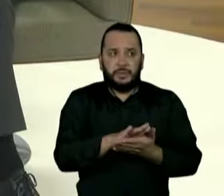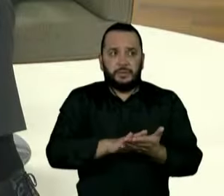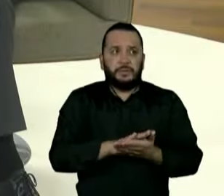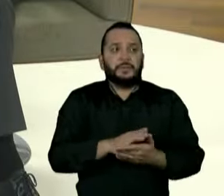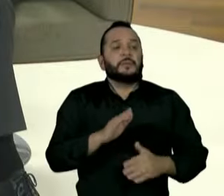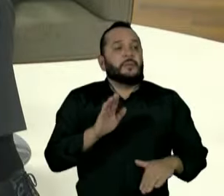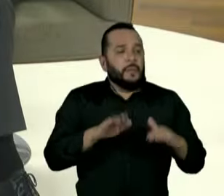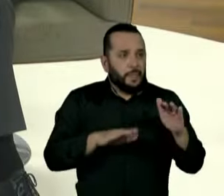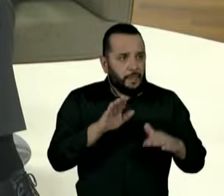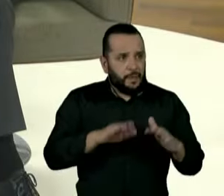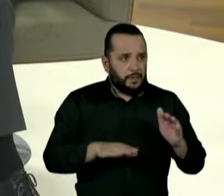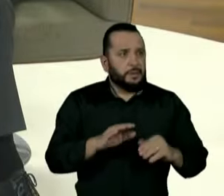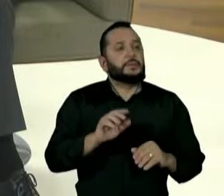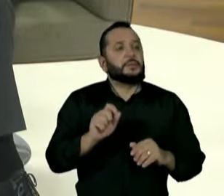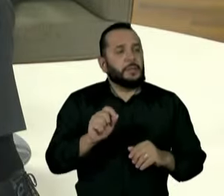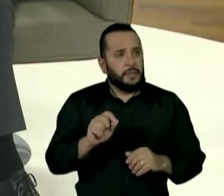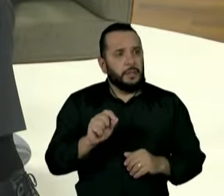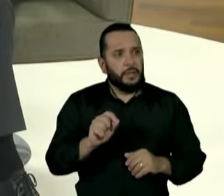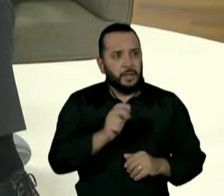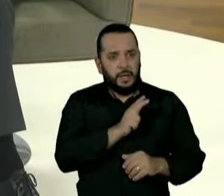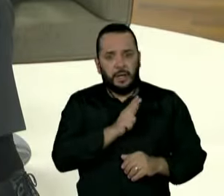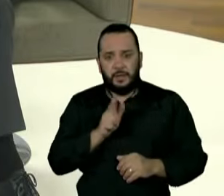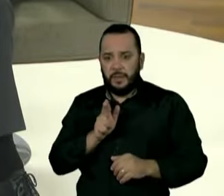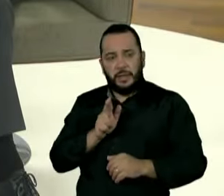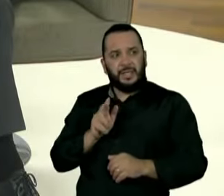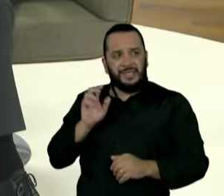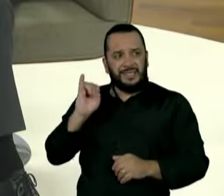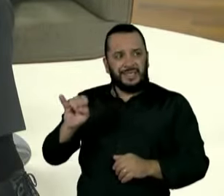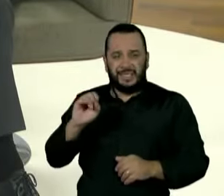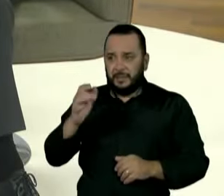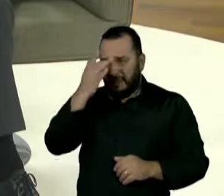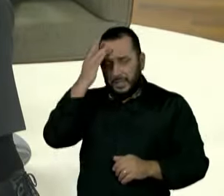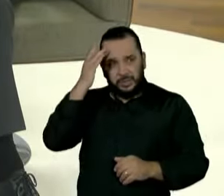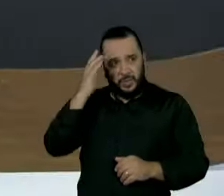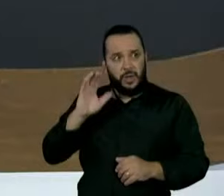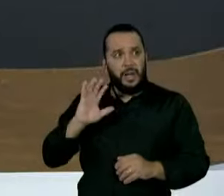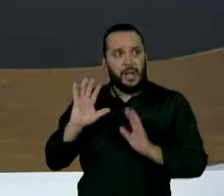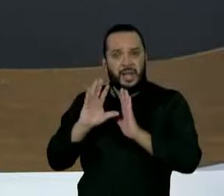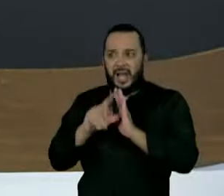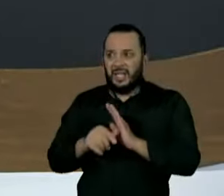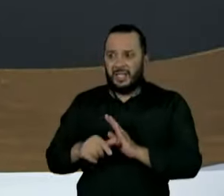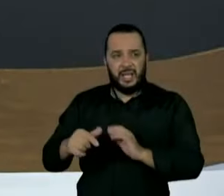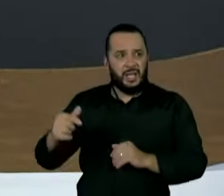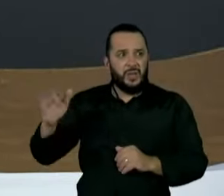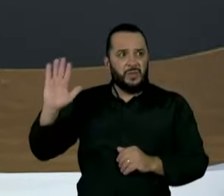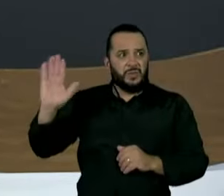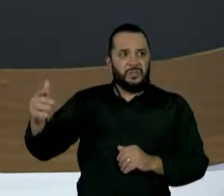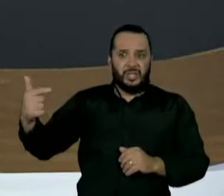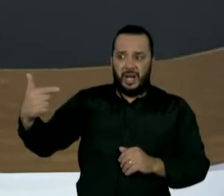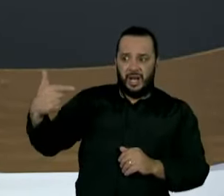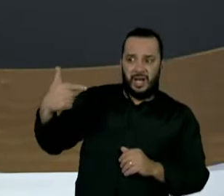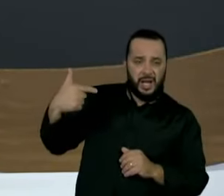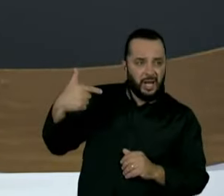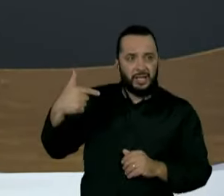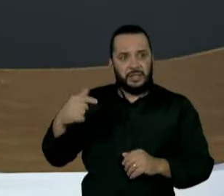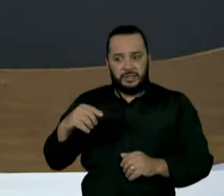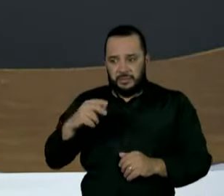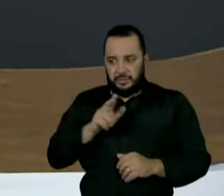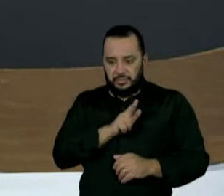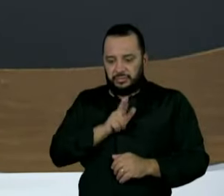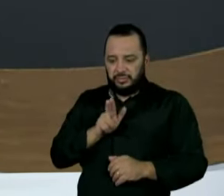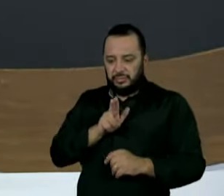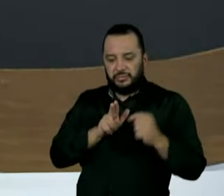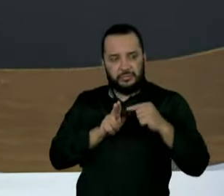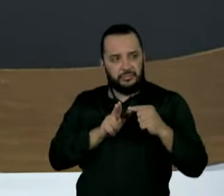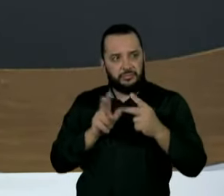coisas, dos ganhos que as câmeras têm trazido. A pessoa, o bandido também se sente mais intimidado de atacar o